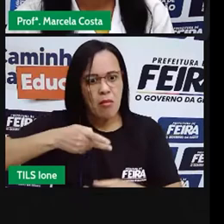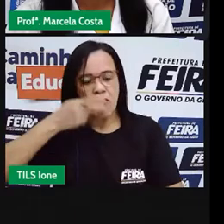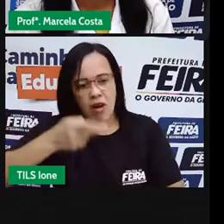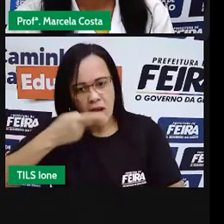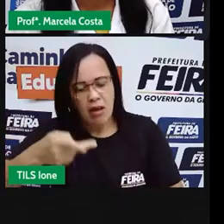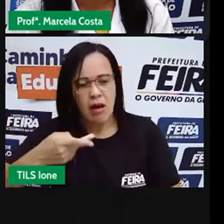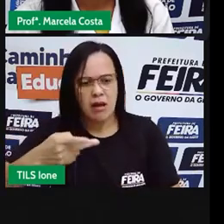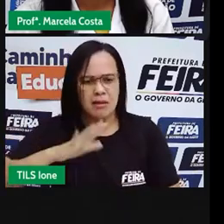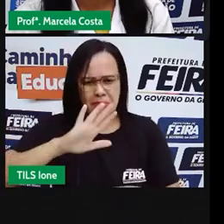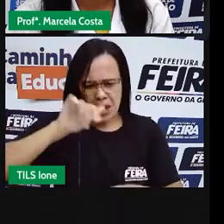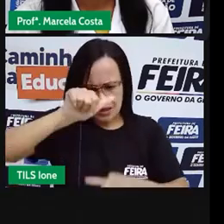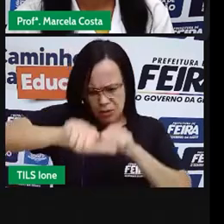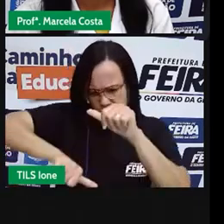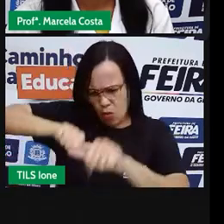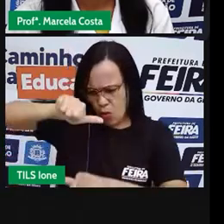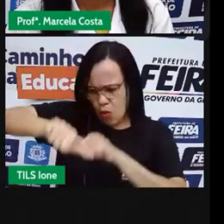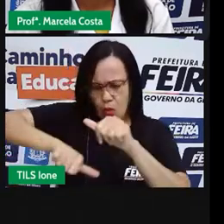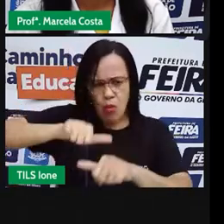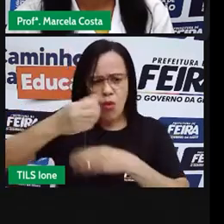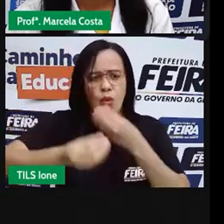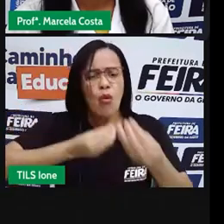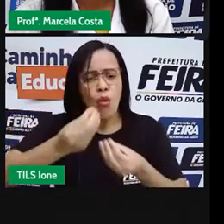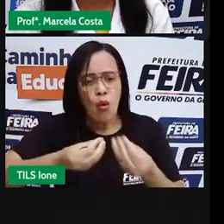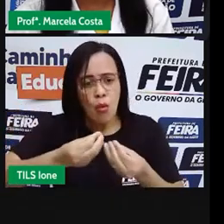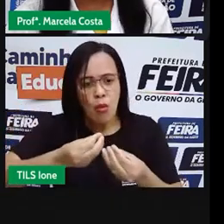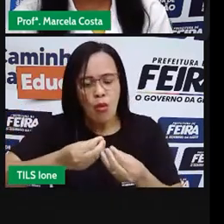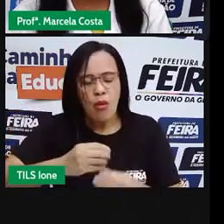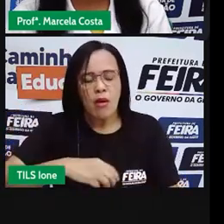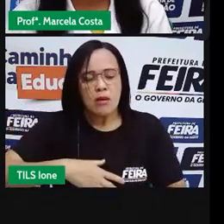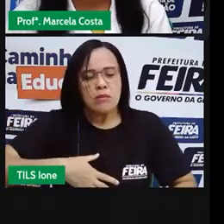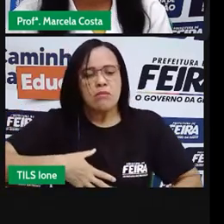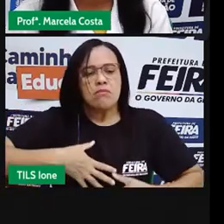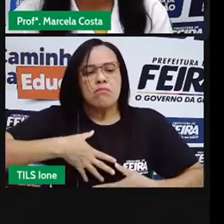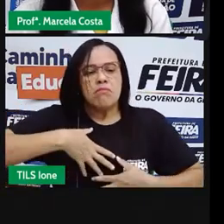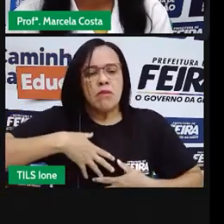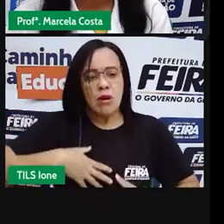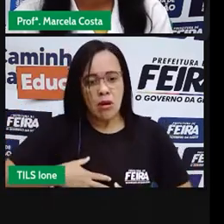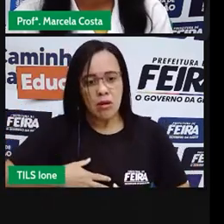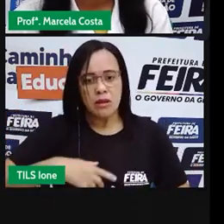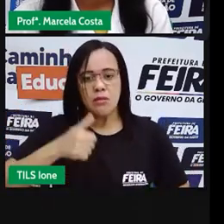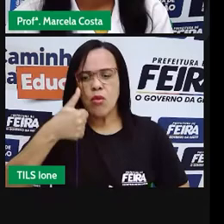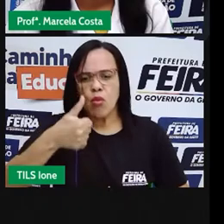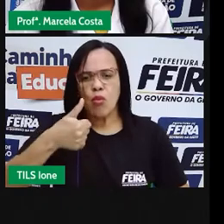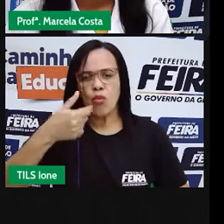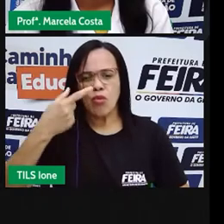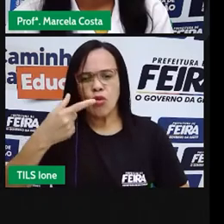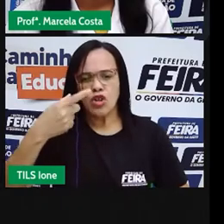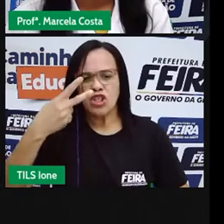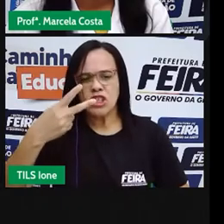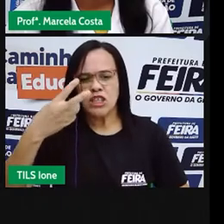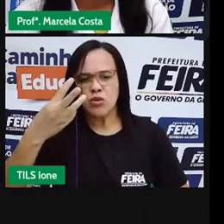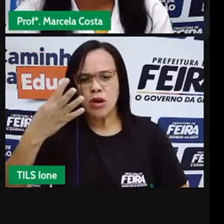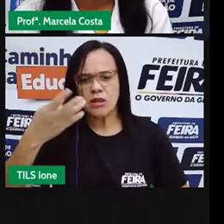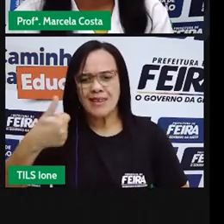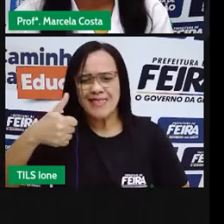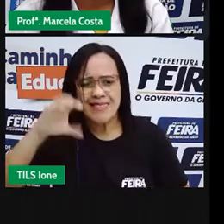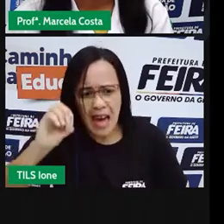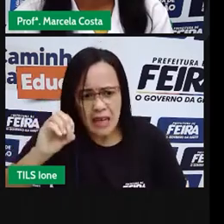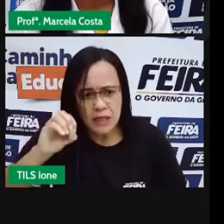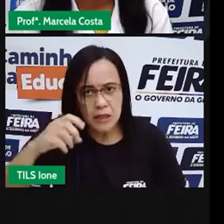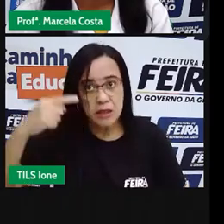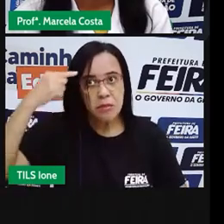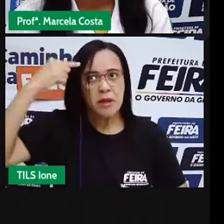mudança, ele contava até 10, respirava bem fundo. Contando até 10, tinha tempo para pensar